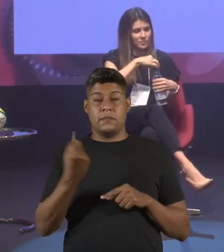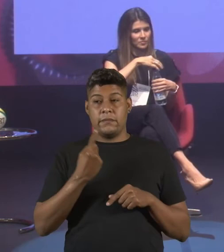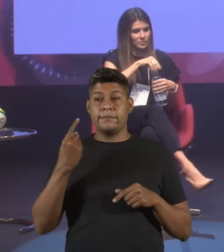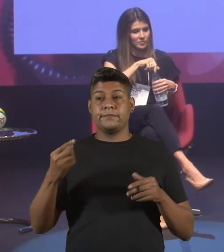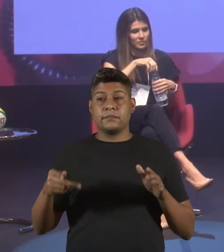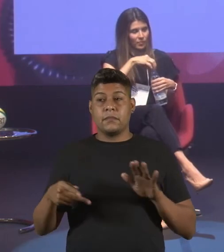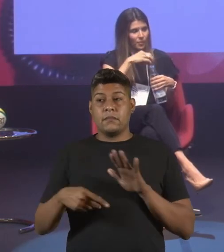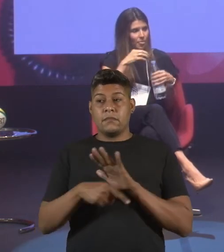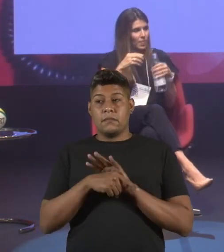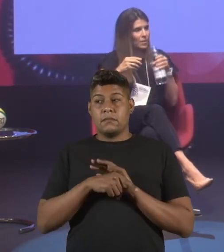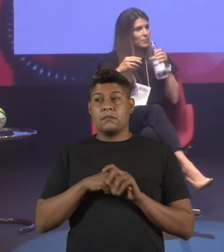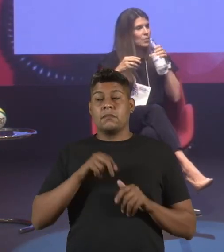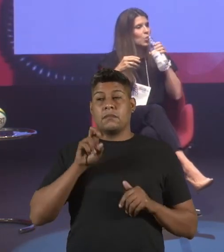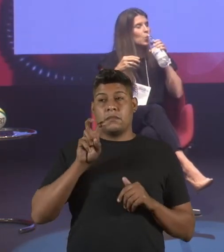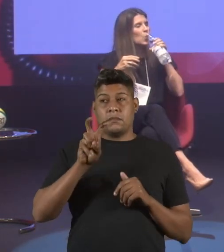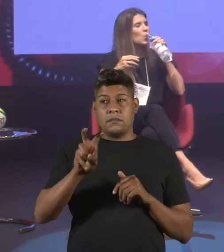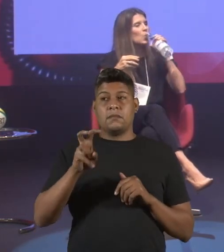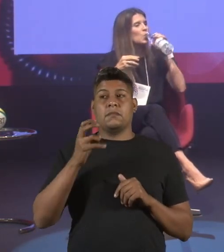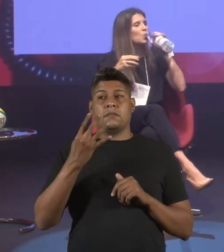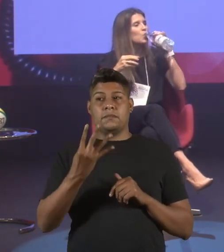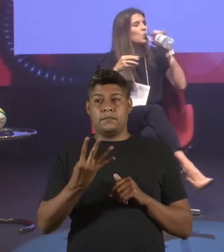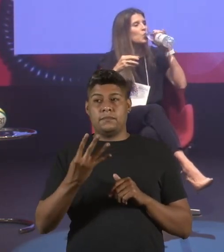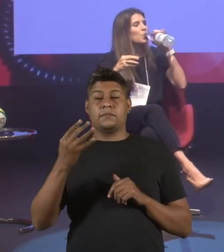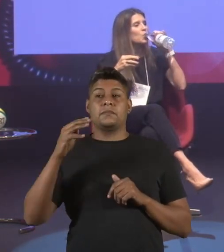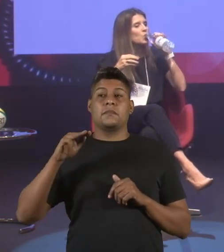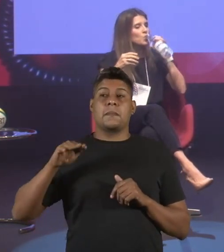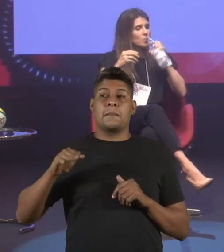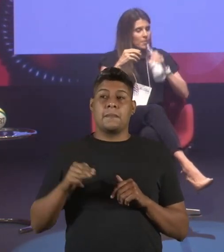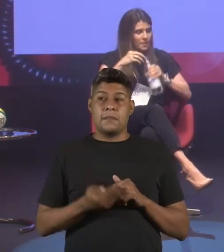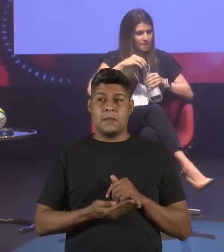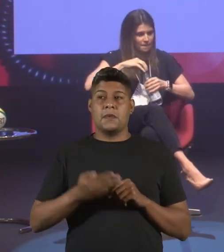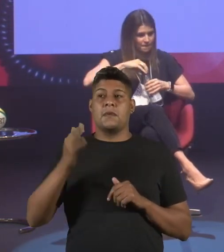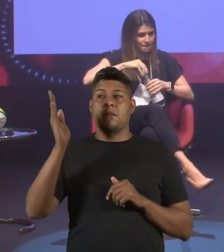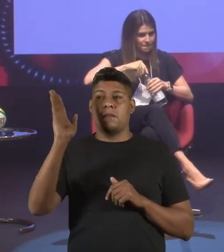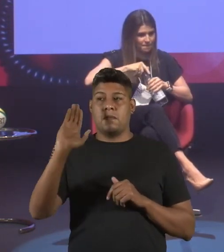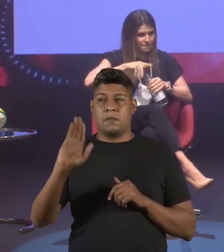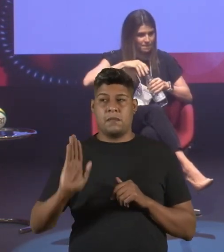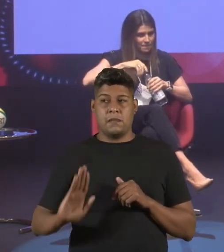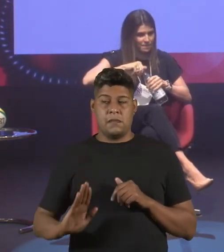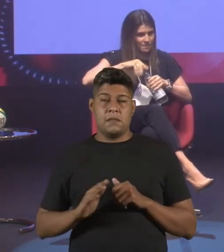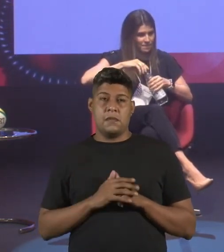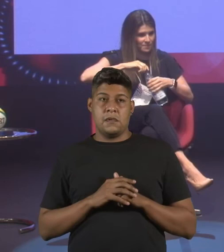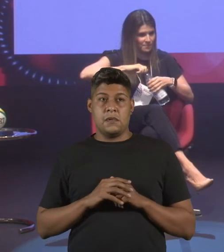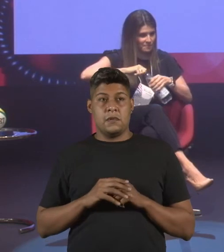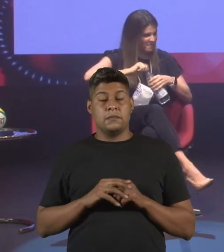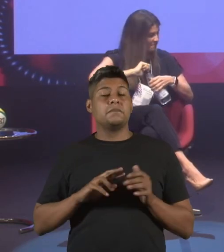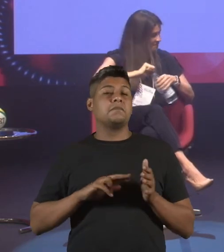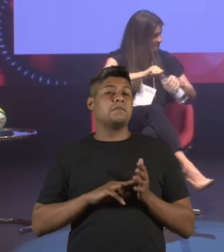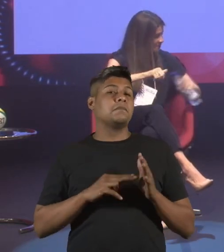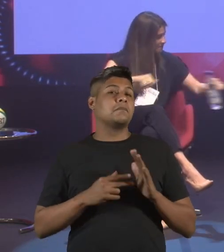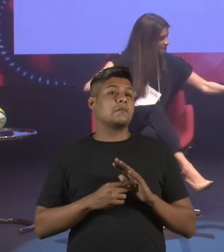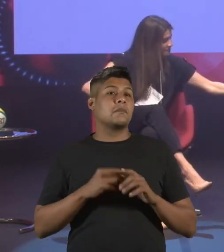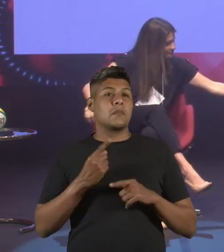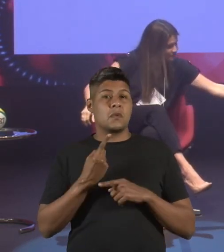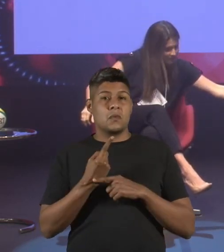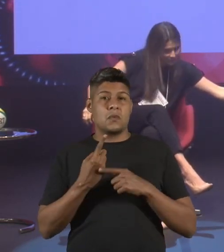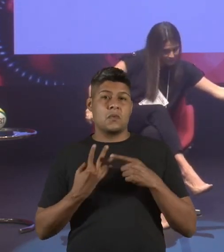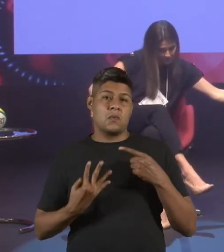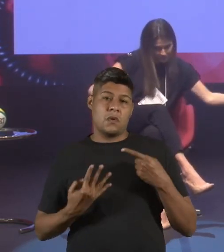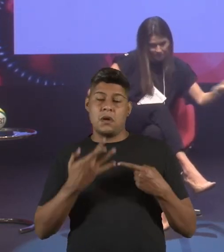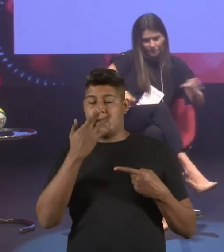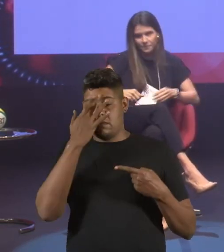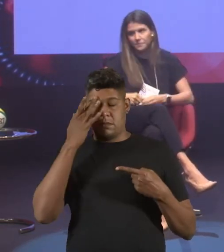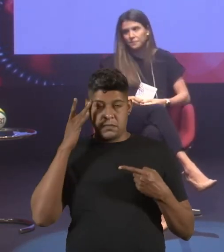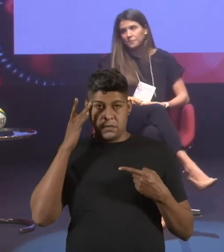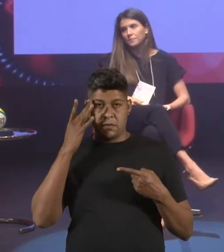parte de 54 milhões de brasileiros. ou seja, um quarto da